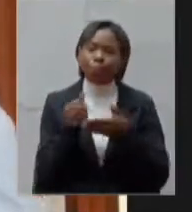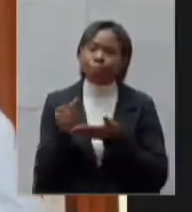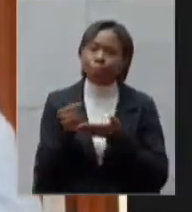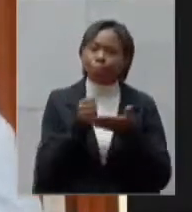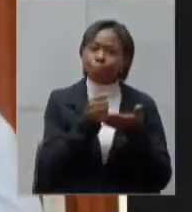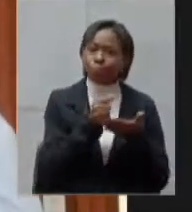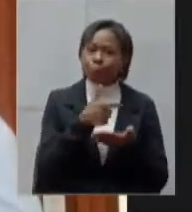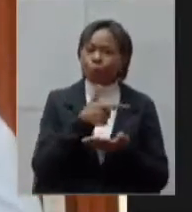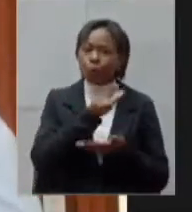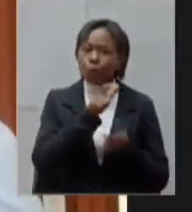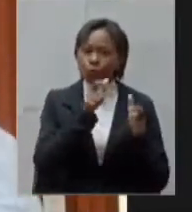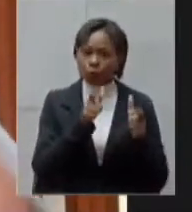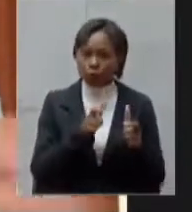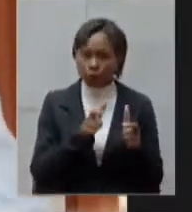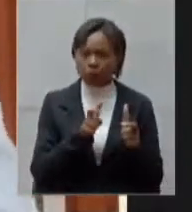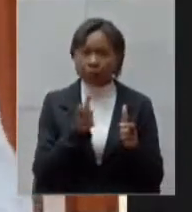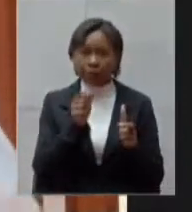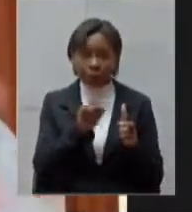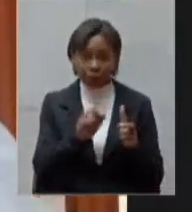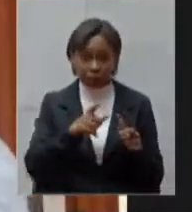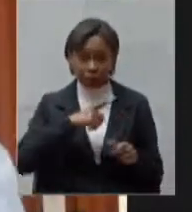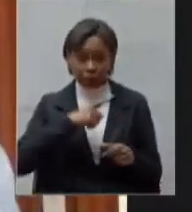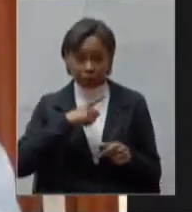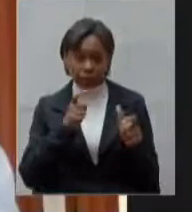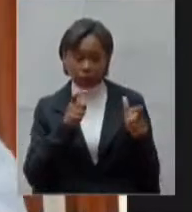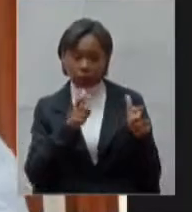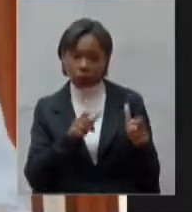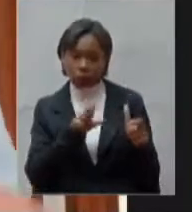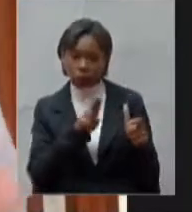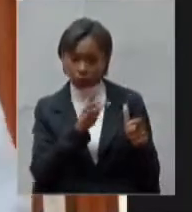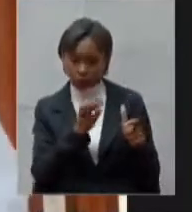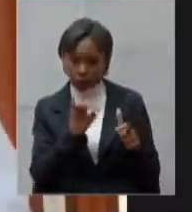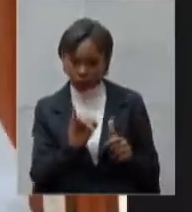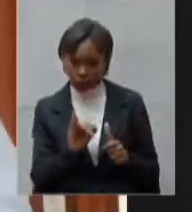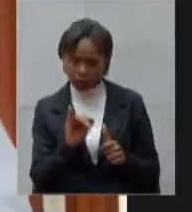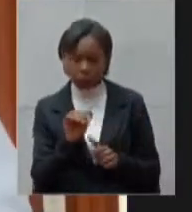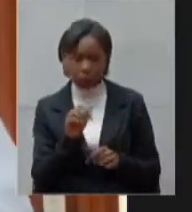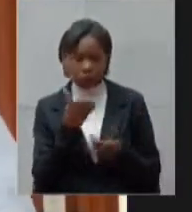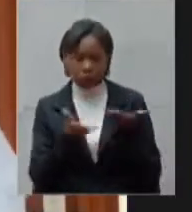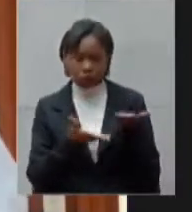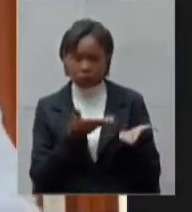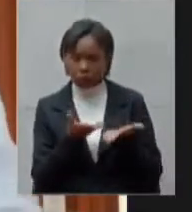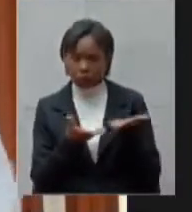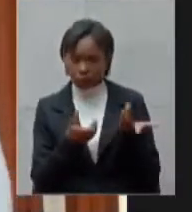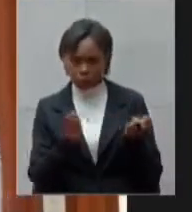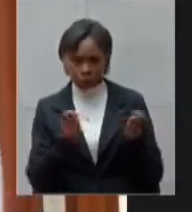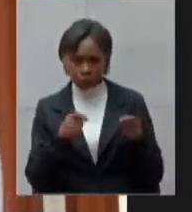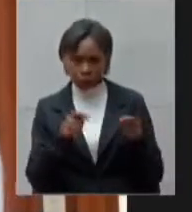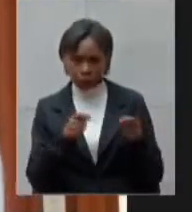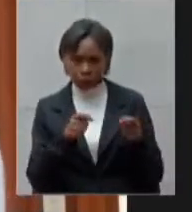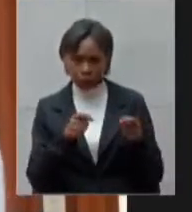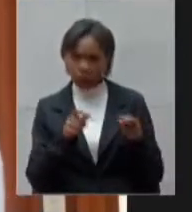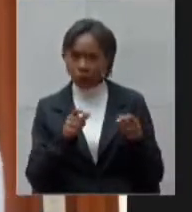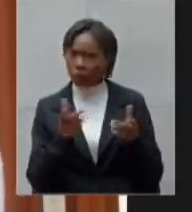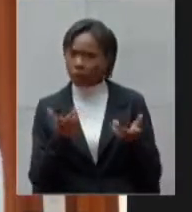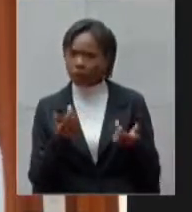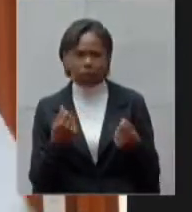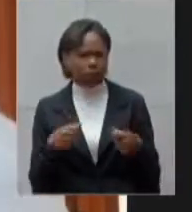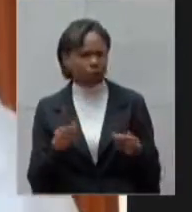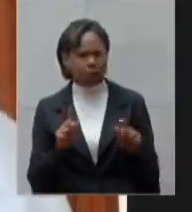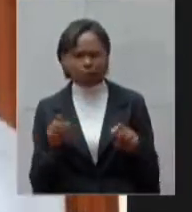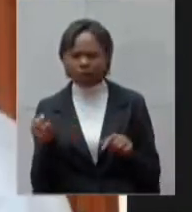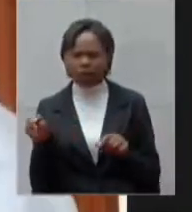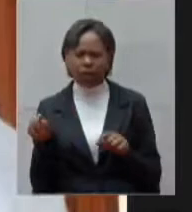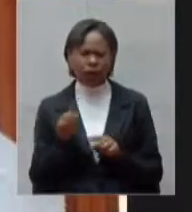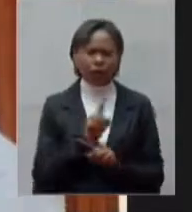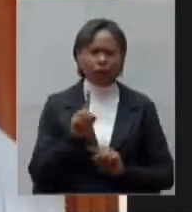epidemia aqueles locais em que tem a condição de fazer o atendimento sem transitar com os doentes de risco seria